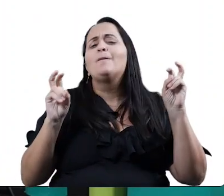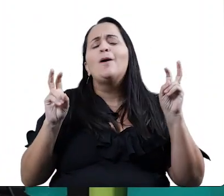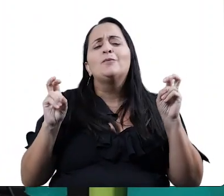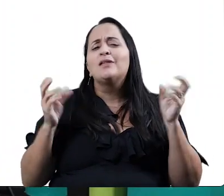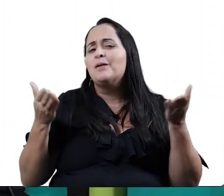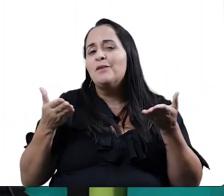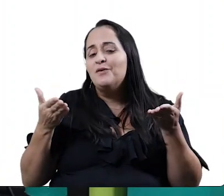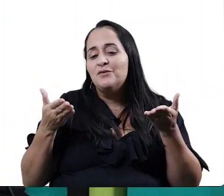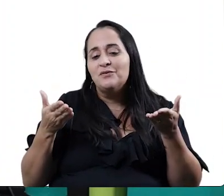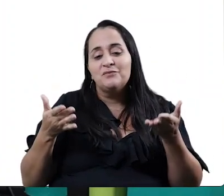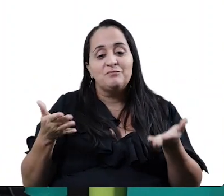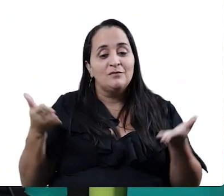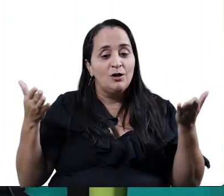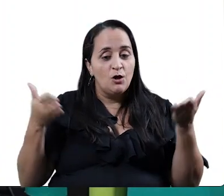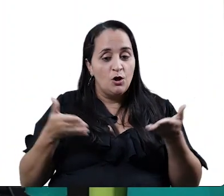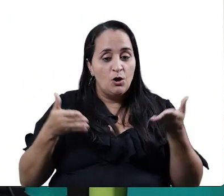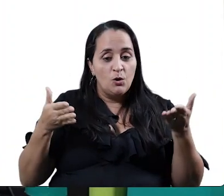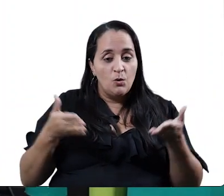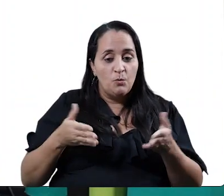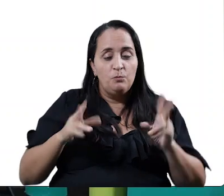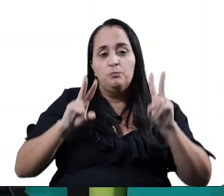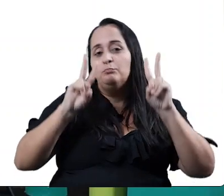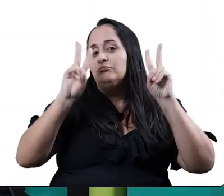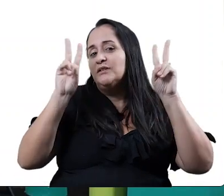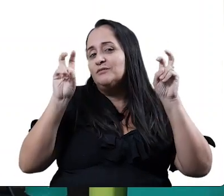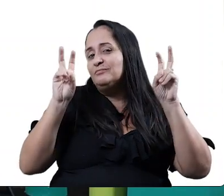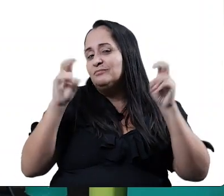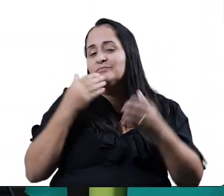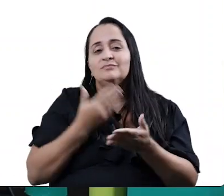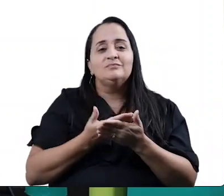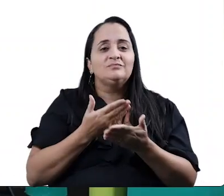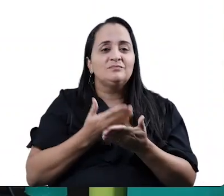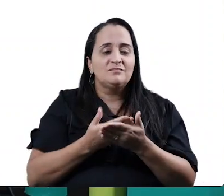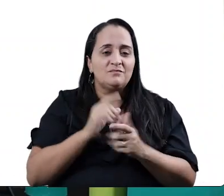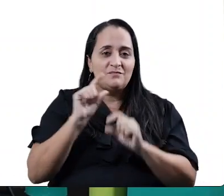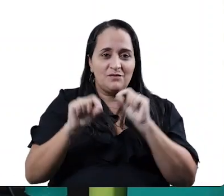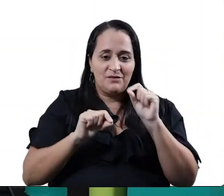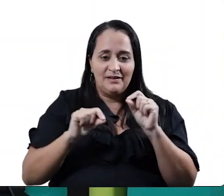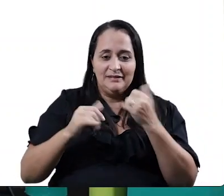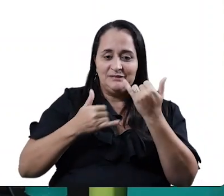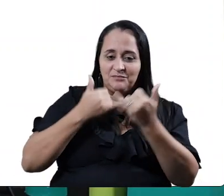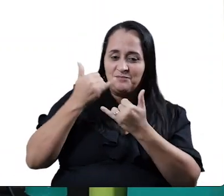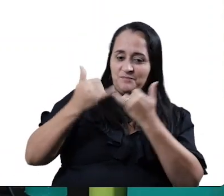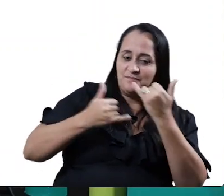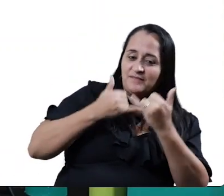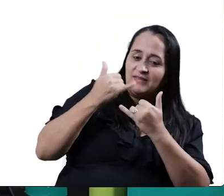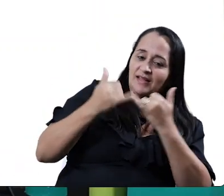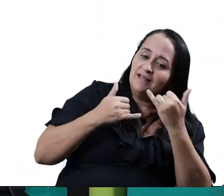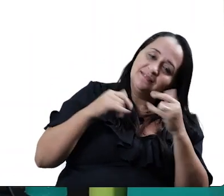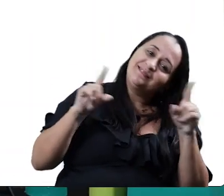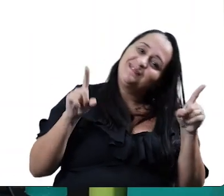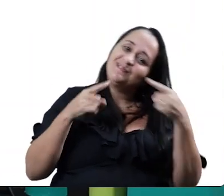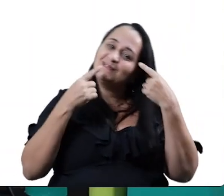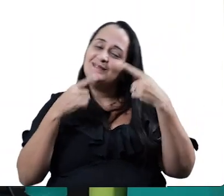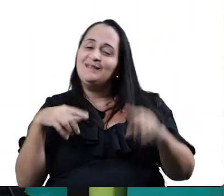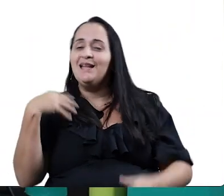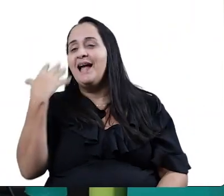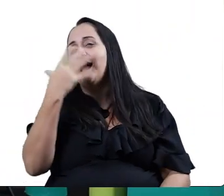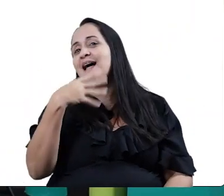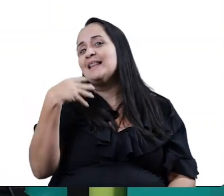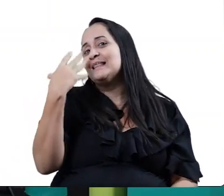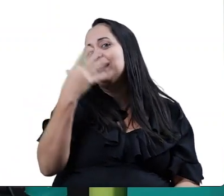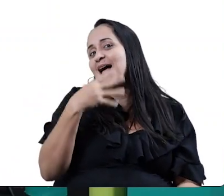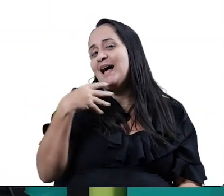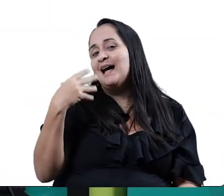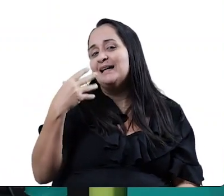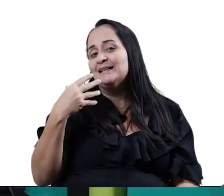aula de hoje? A nossa aula de hoje vai ser sobre brincadeiras cantadas. O assunto está bom, hein?